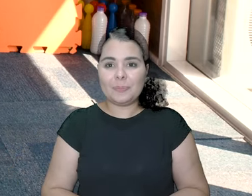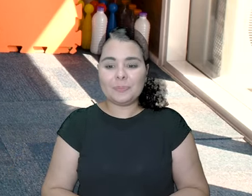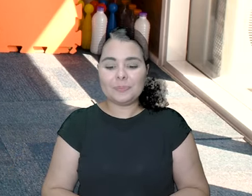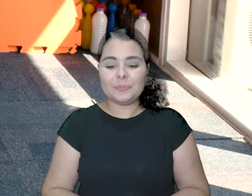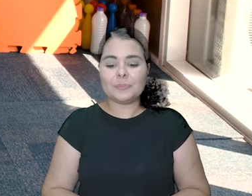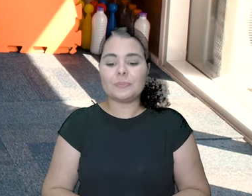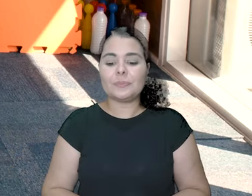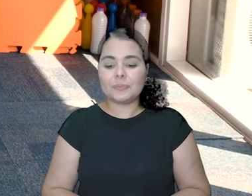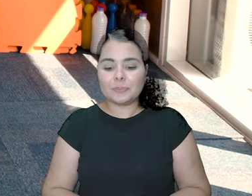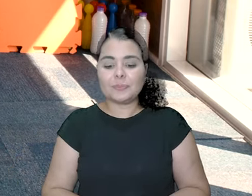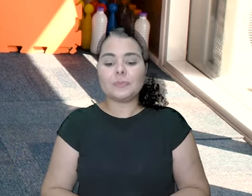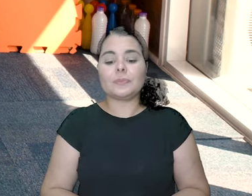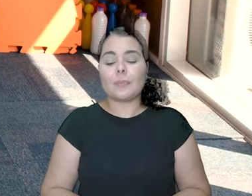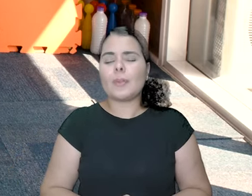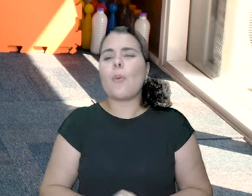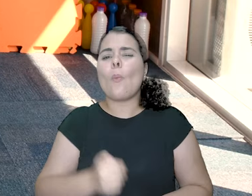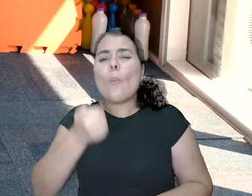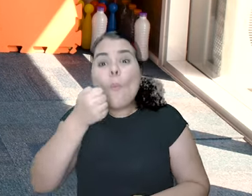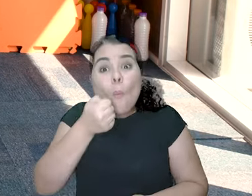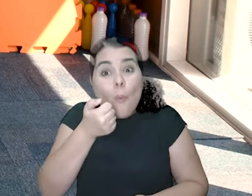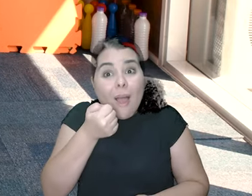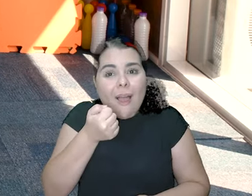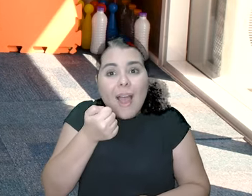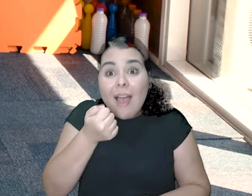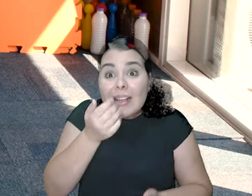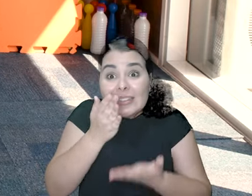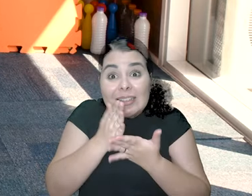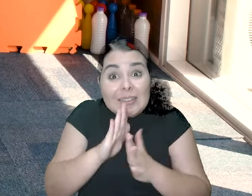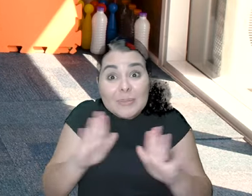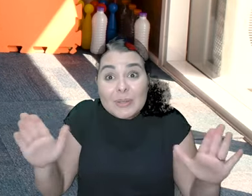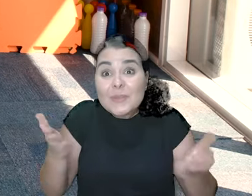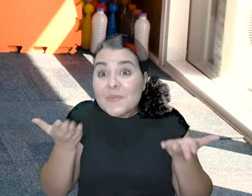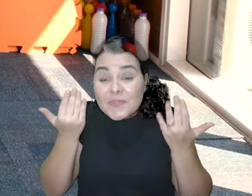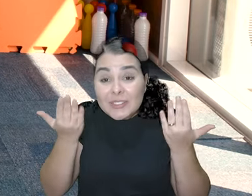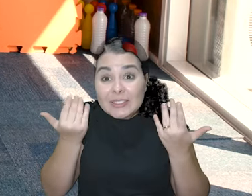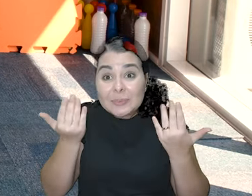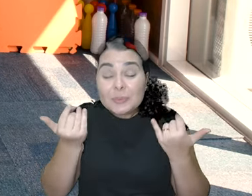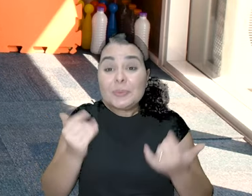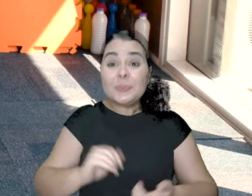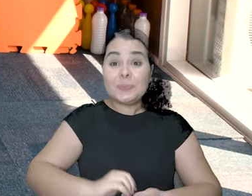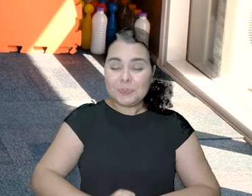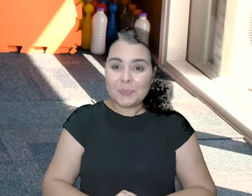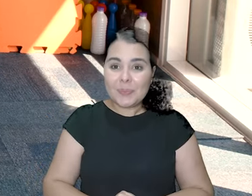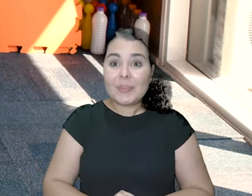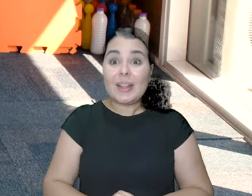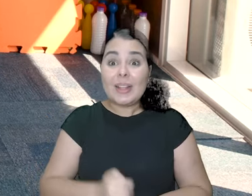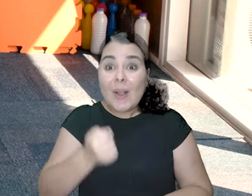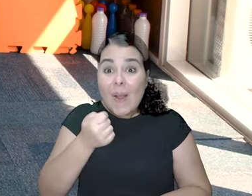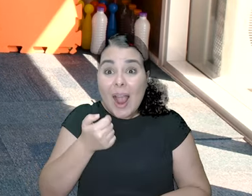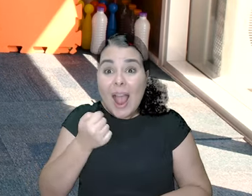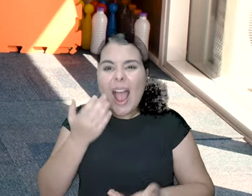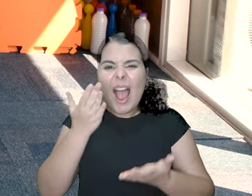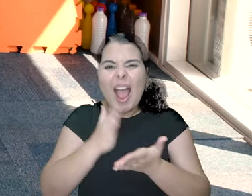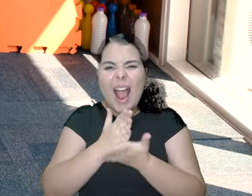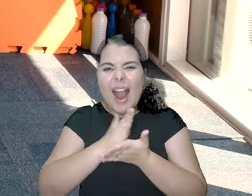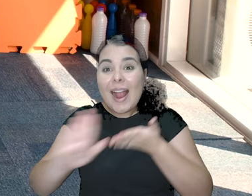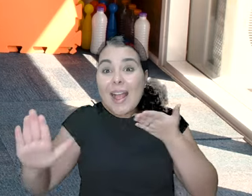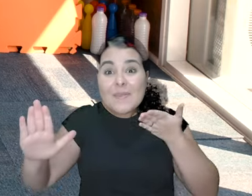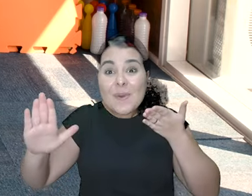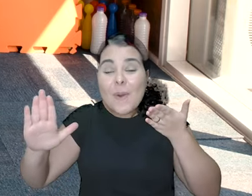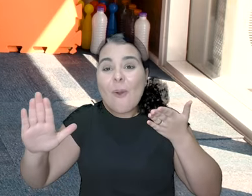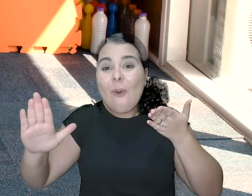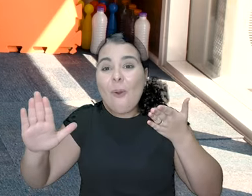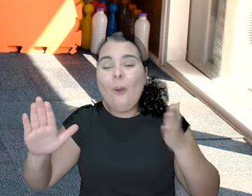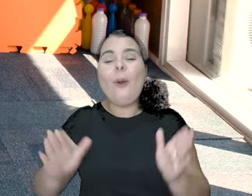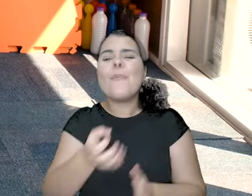E vai! E vai! Mais um pouco. Tá quase lá? Tá terminando? Tá